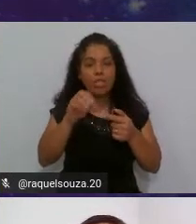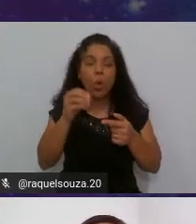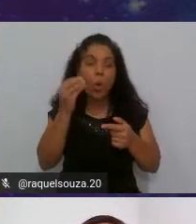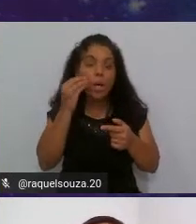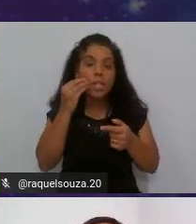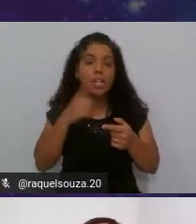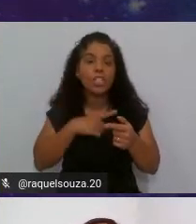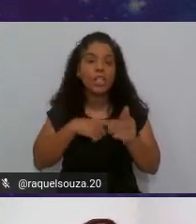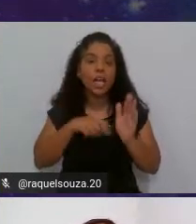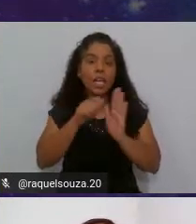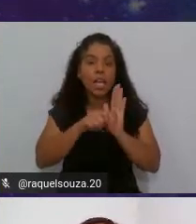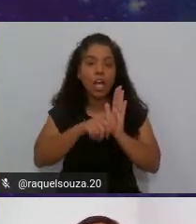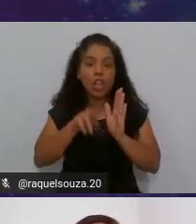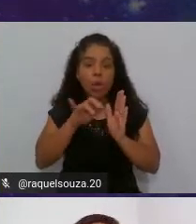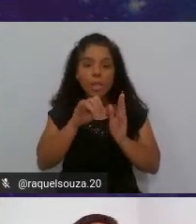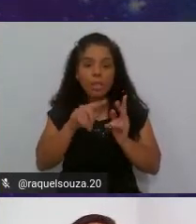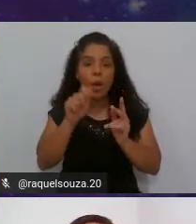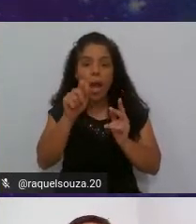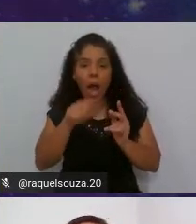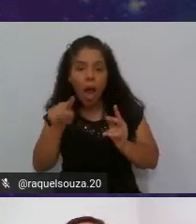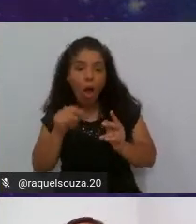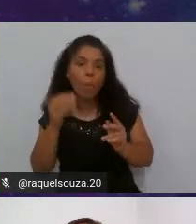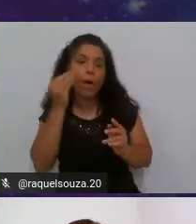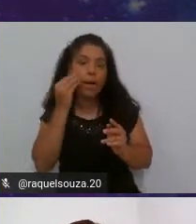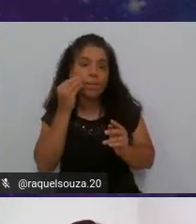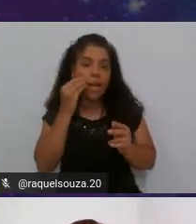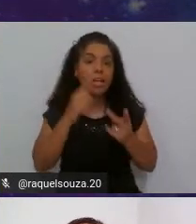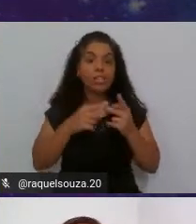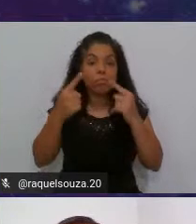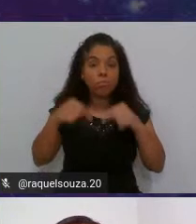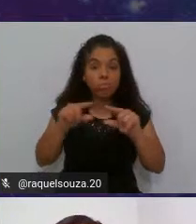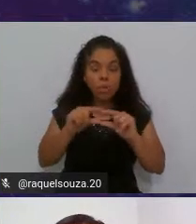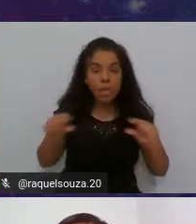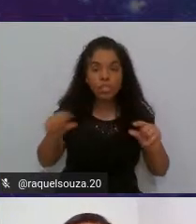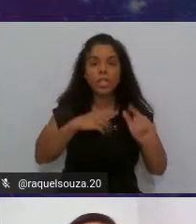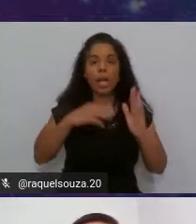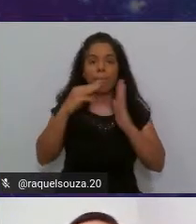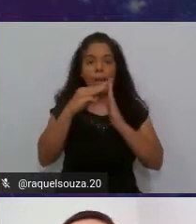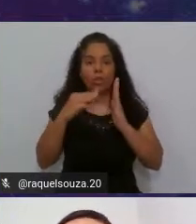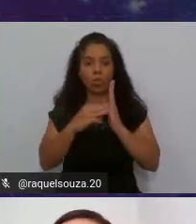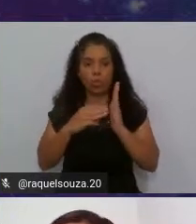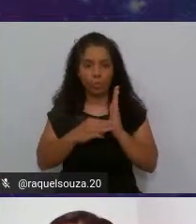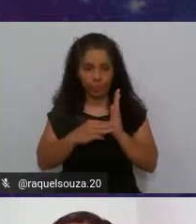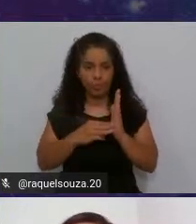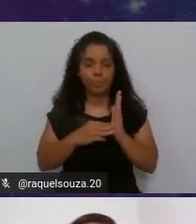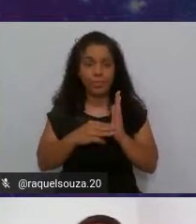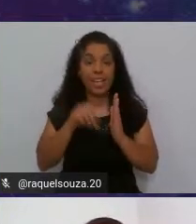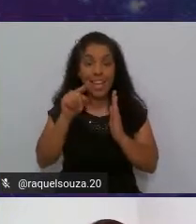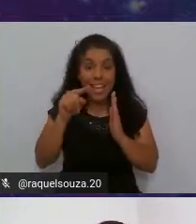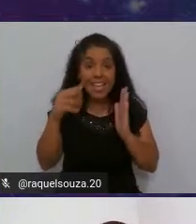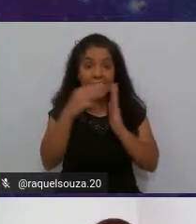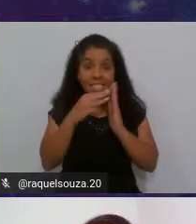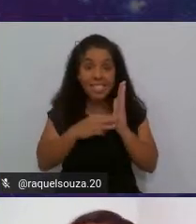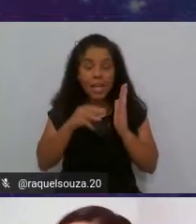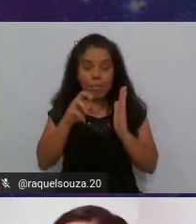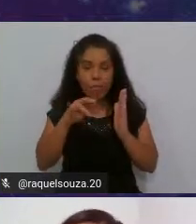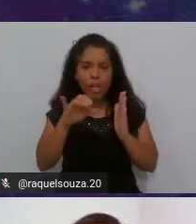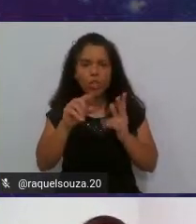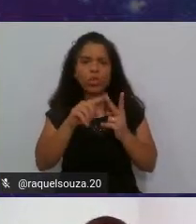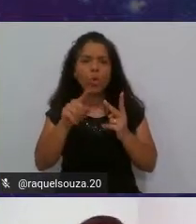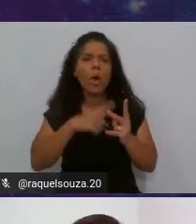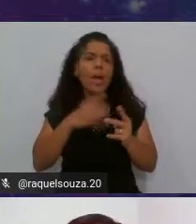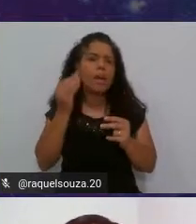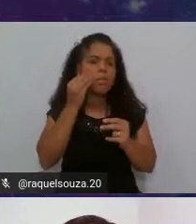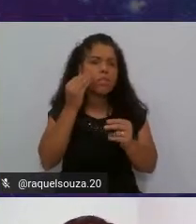anotação do JUnity que é o arroba teste e aqui embaixo nós temos um método esse método ele é um método de